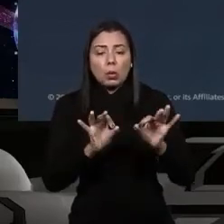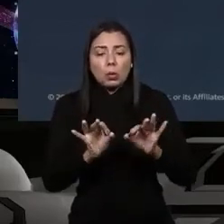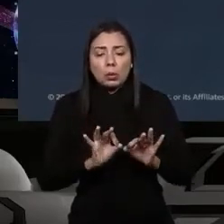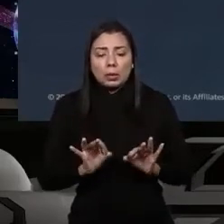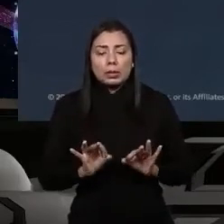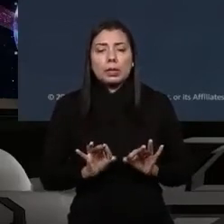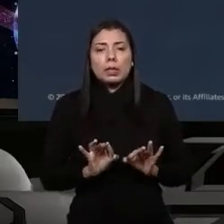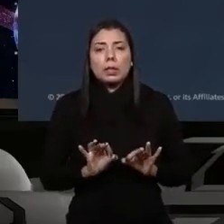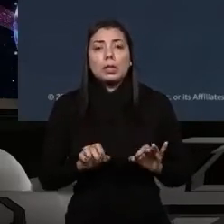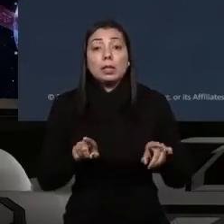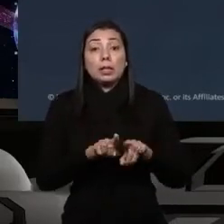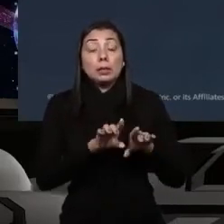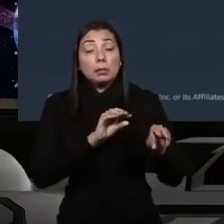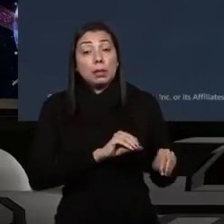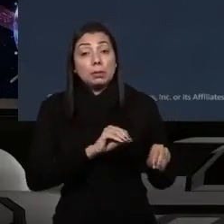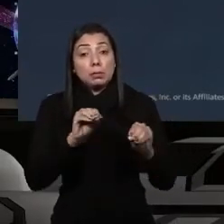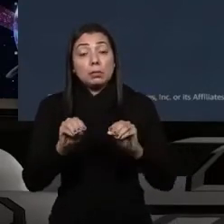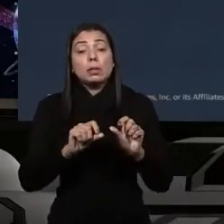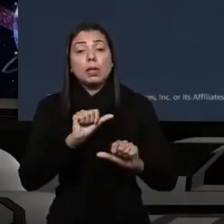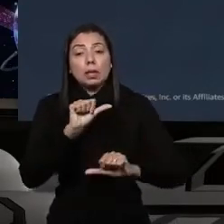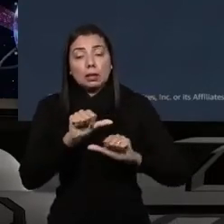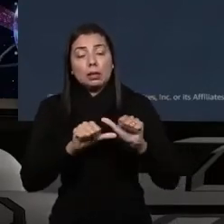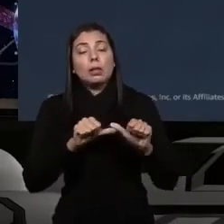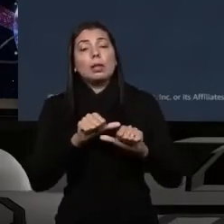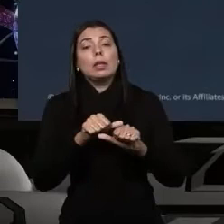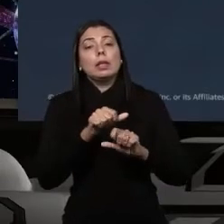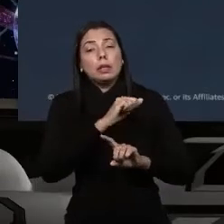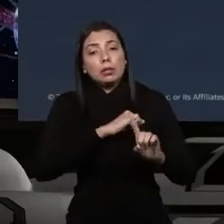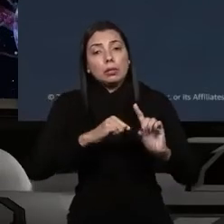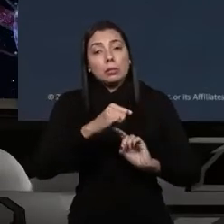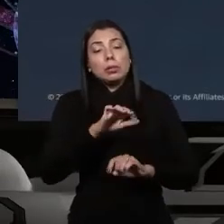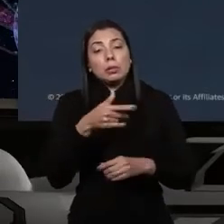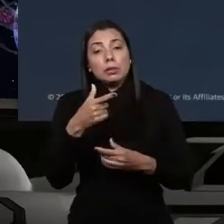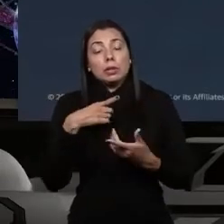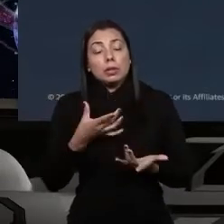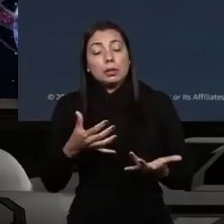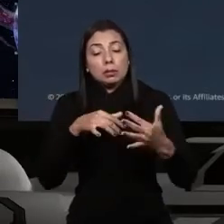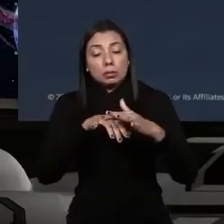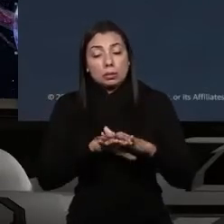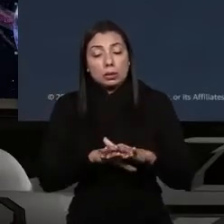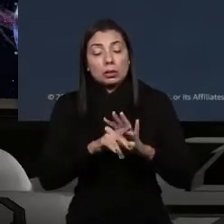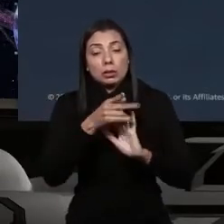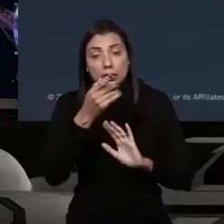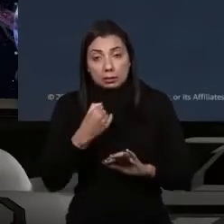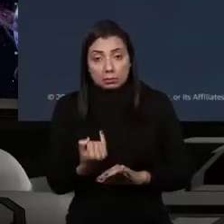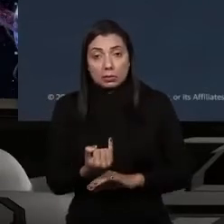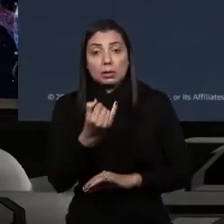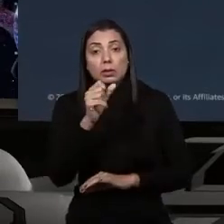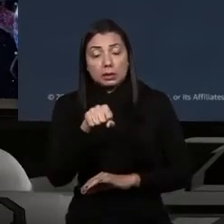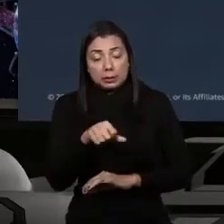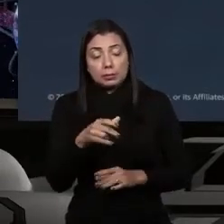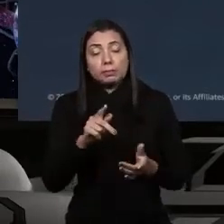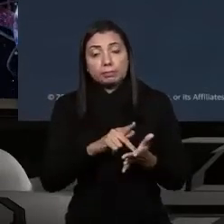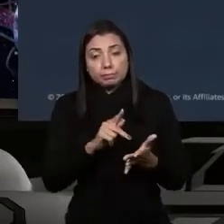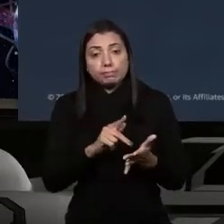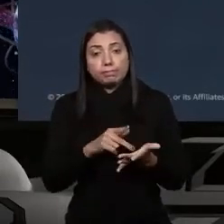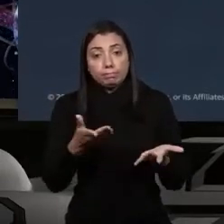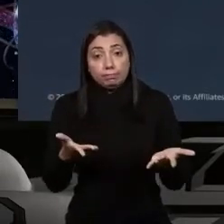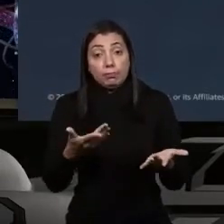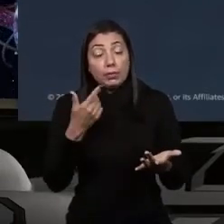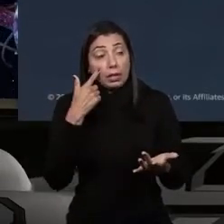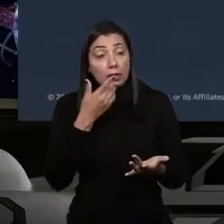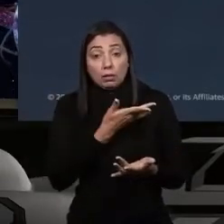moldar a economia, a sociedade no qual você está inserido. Ser relevante é muito importante. E eu